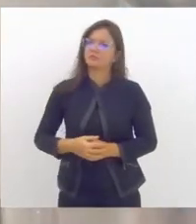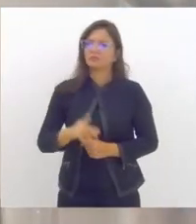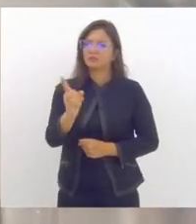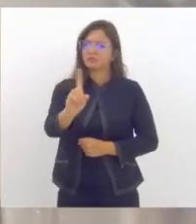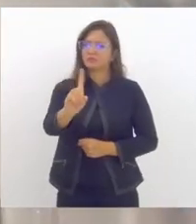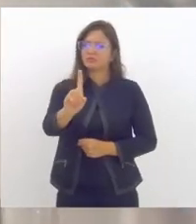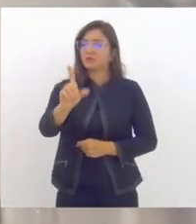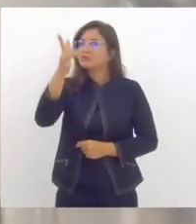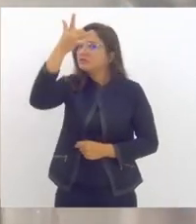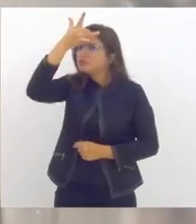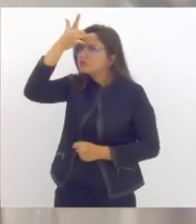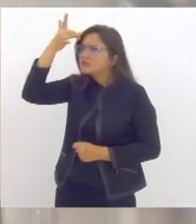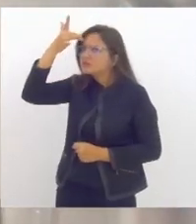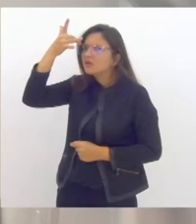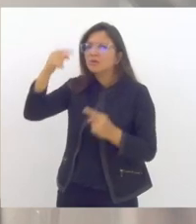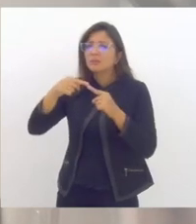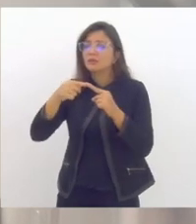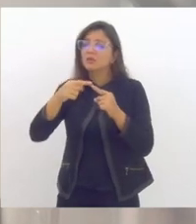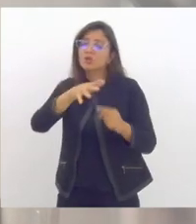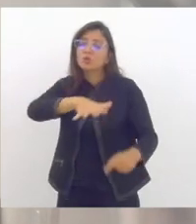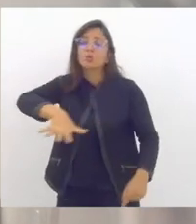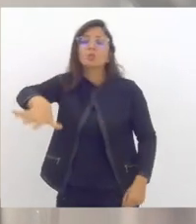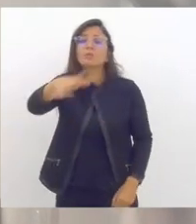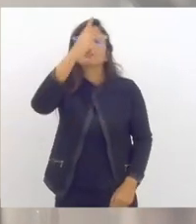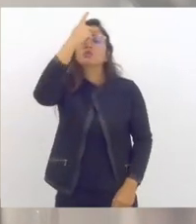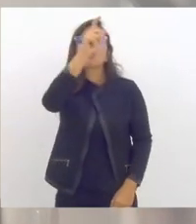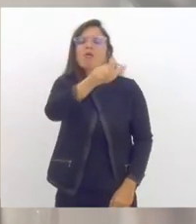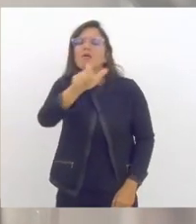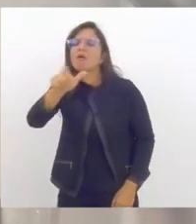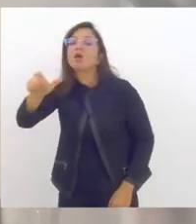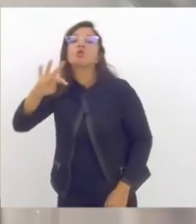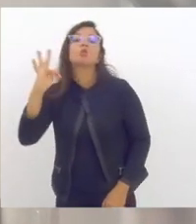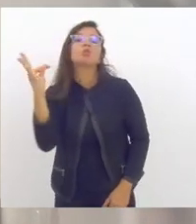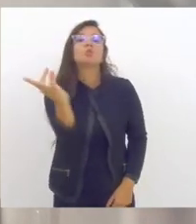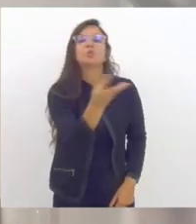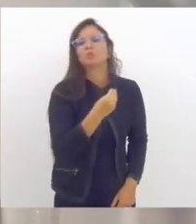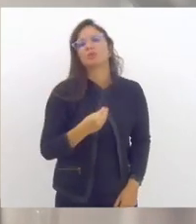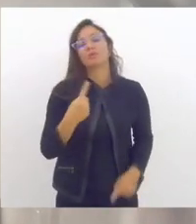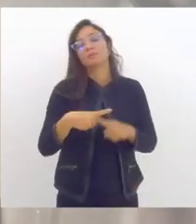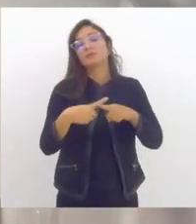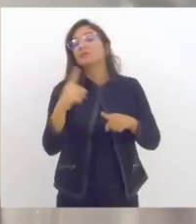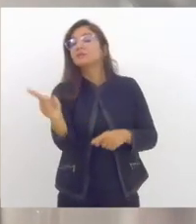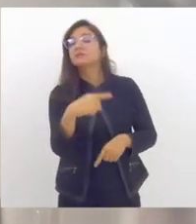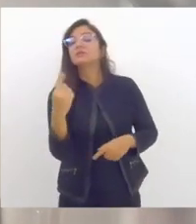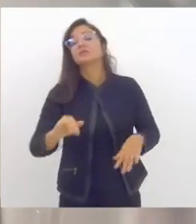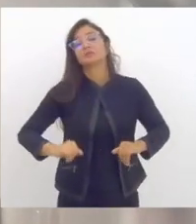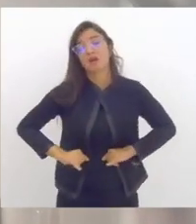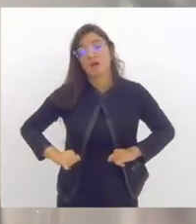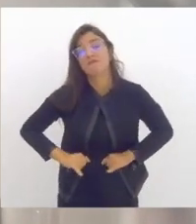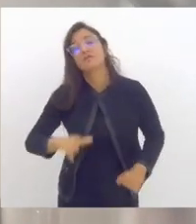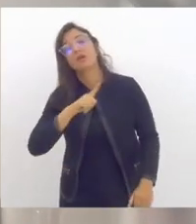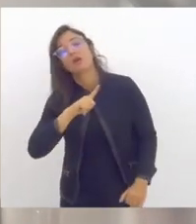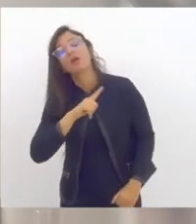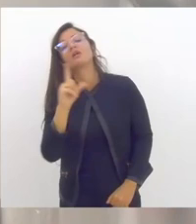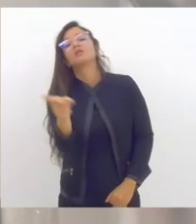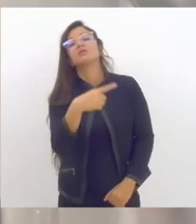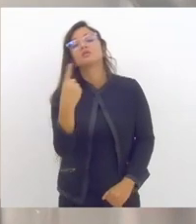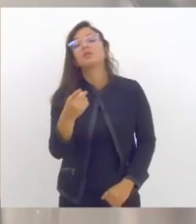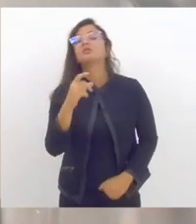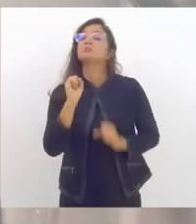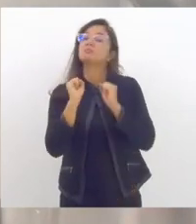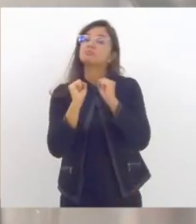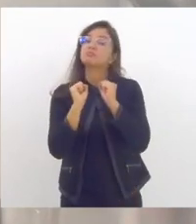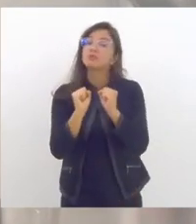mental é algo que diz respeito a todos nós. Todos nós passamos por sofrimentos, enquanto todos nós estamos sujeitos a desenvolver